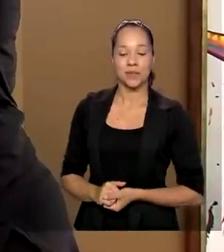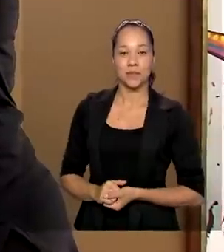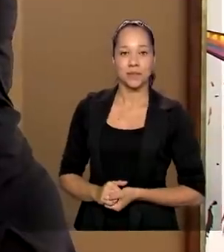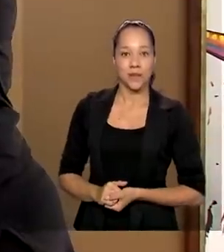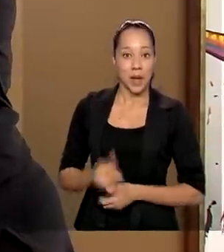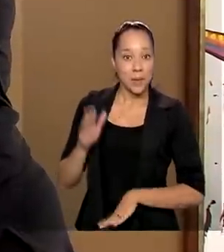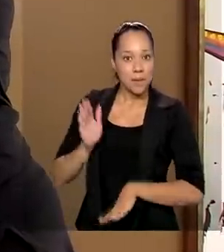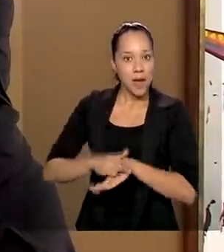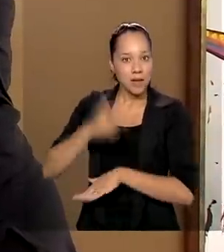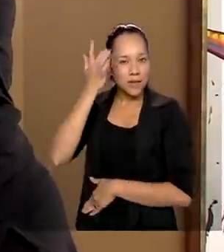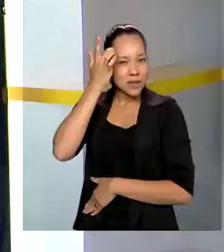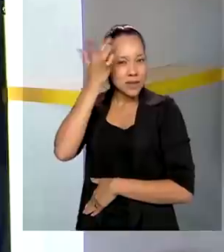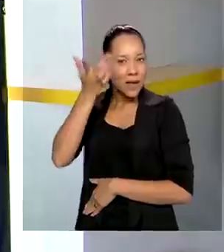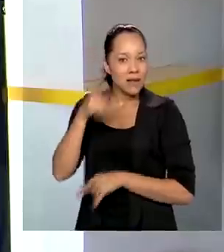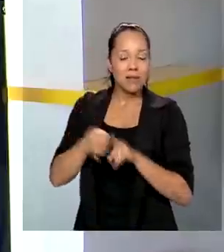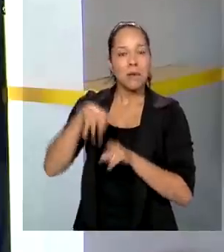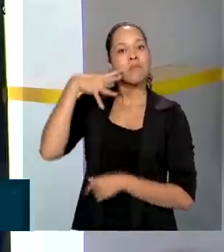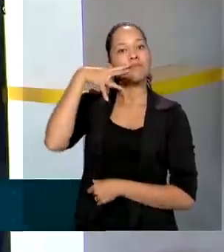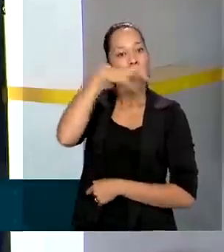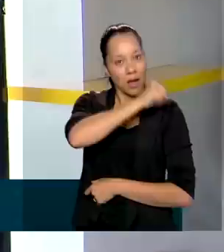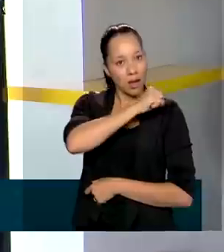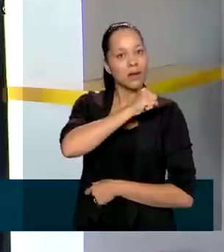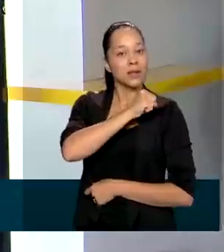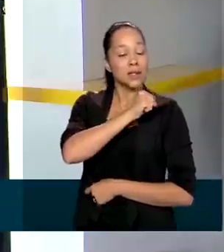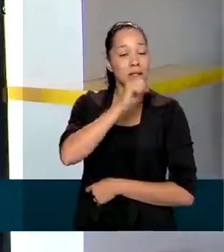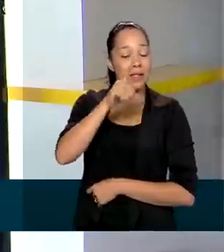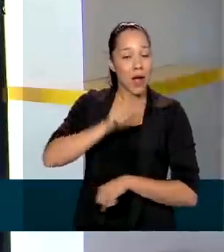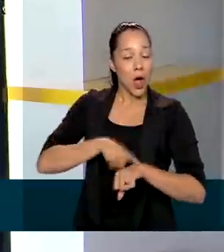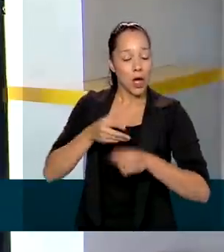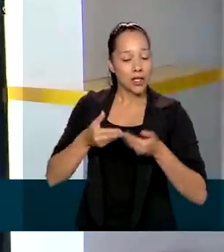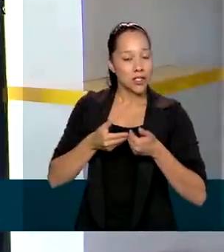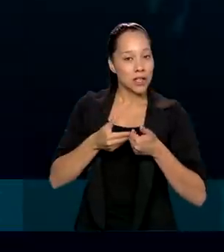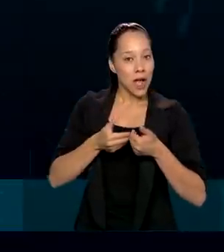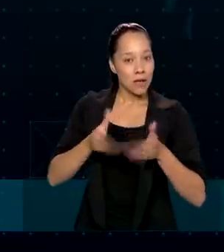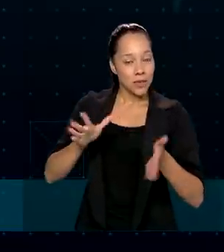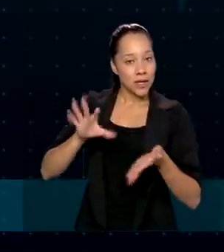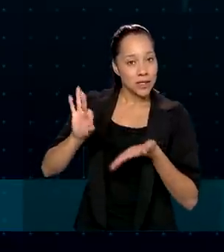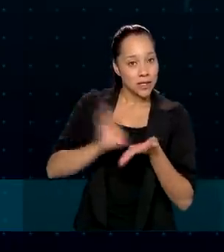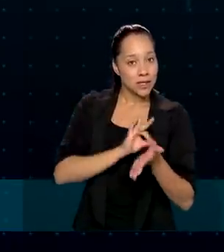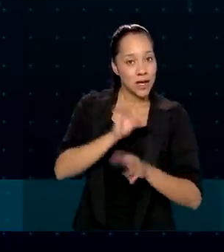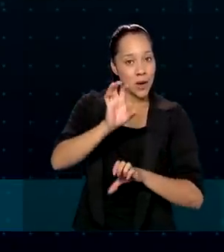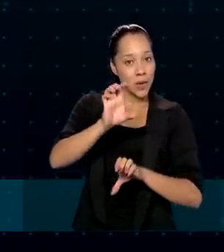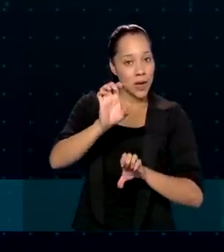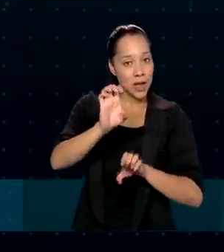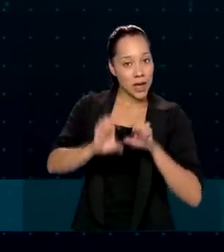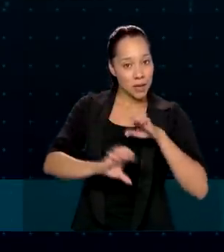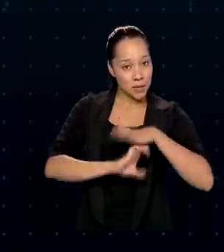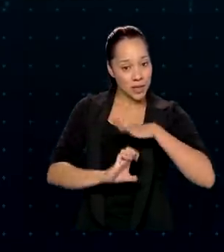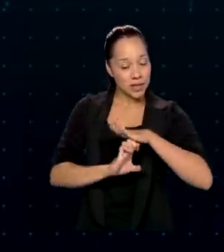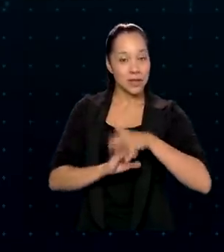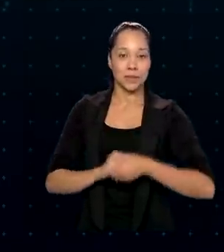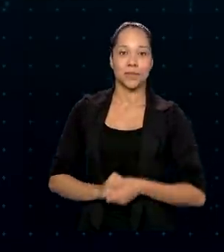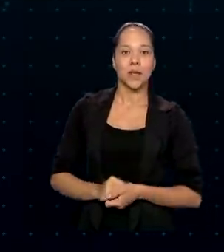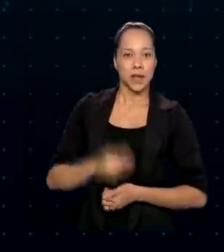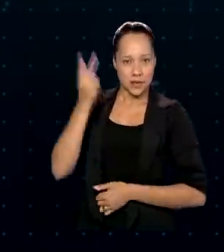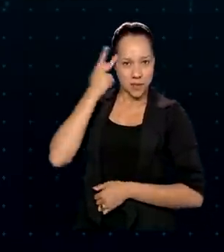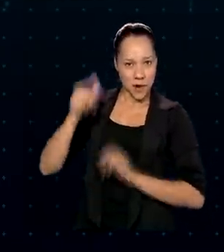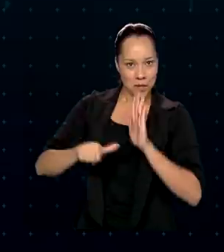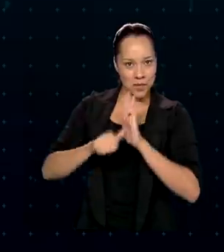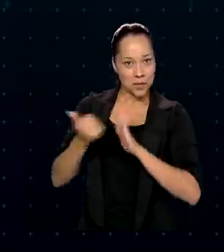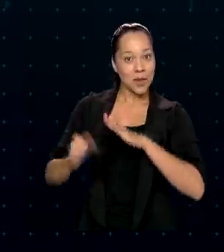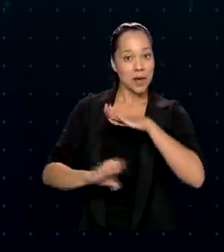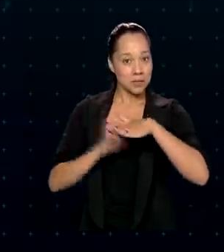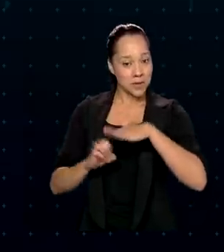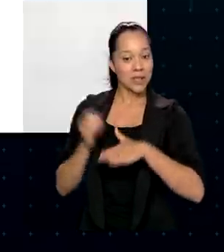Mais facilidade e rapidez na hora de abrir uma empresa. São Paulo é a primeira cidade a contar com o